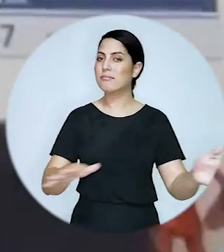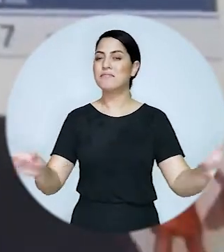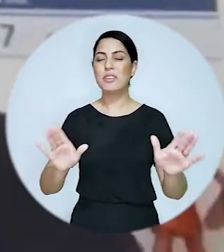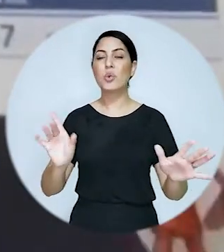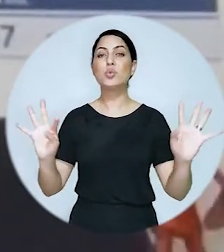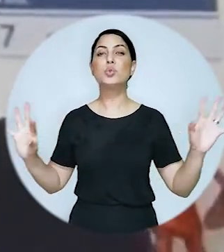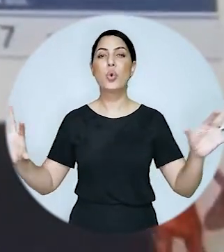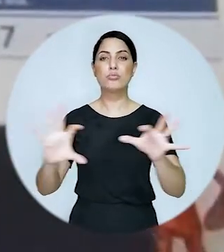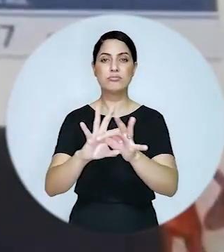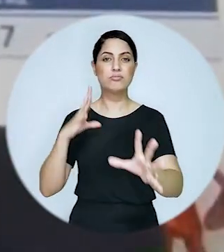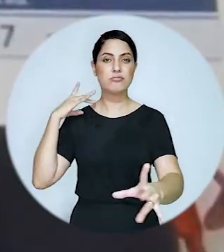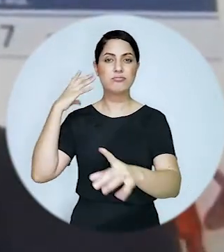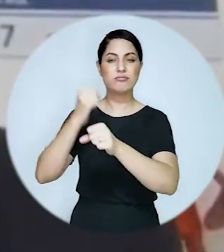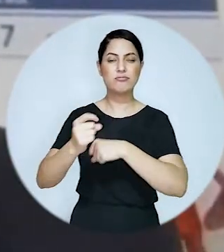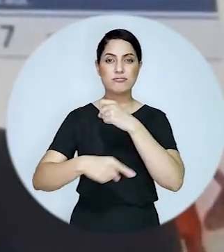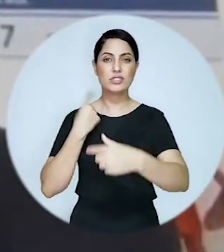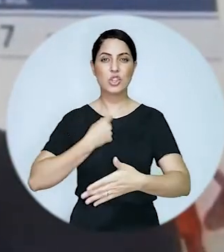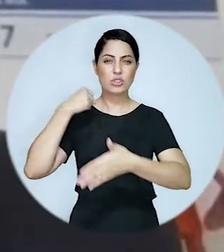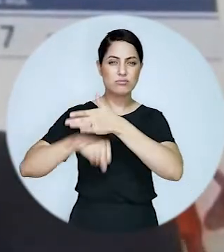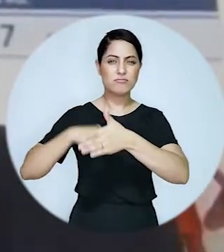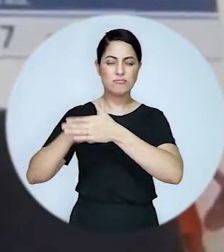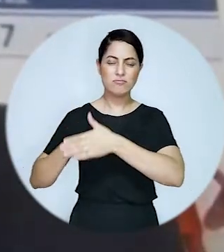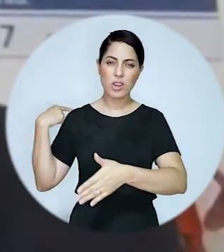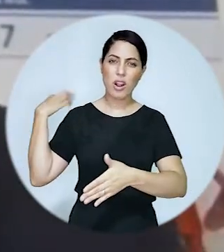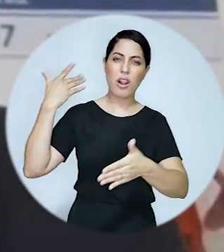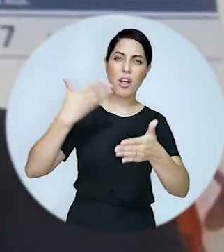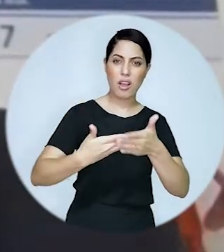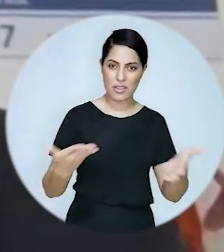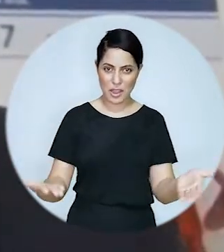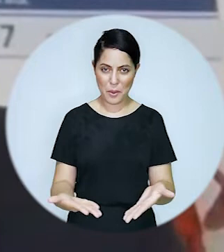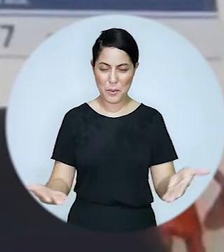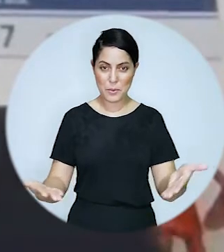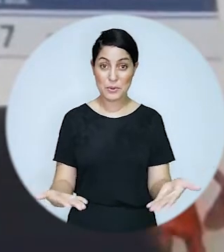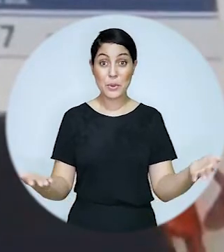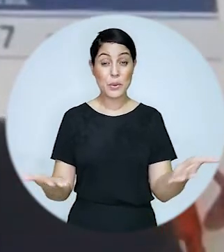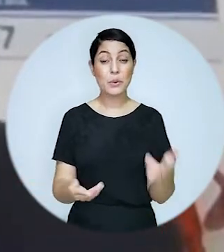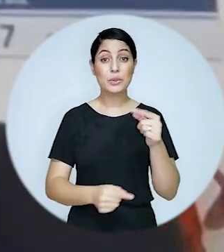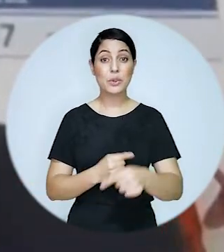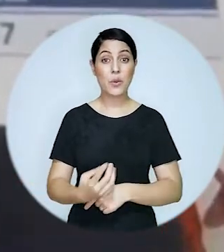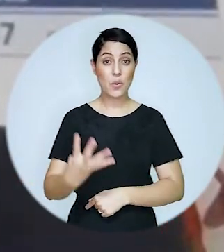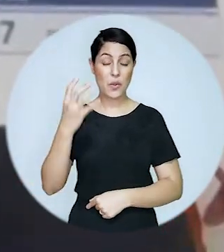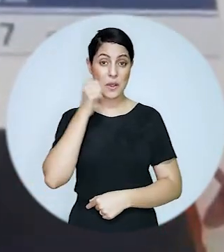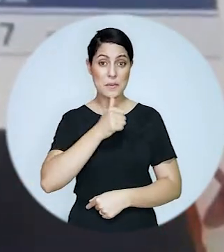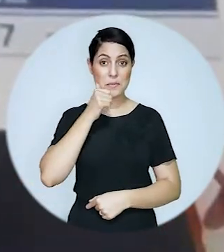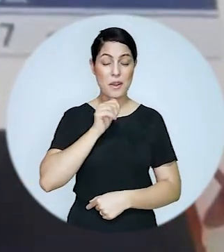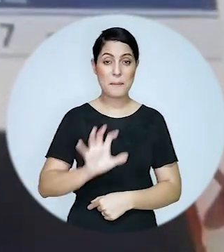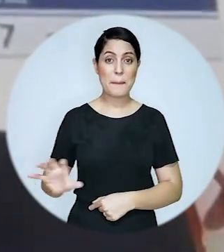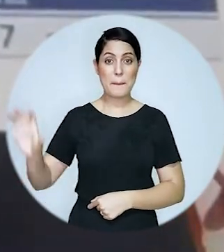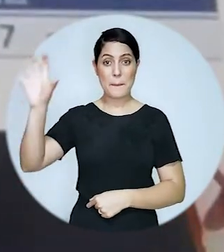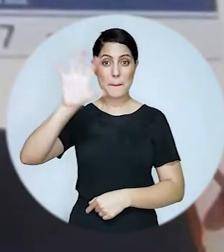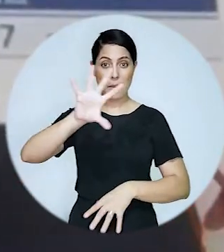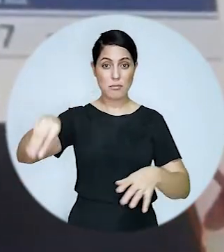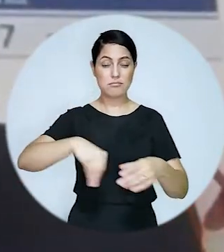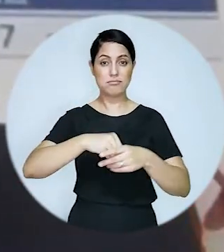do que o outro, no somatório, para que pudéssemos ter chegado o que nós chegamos hoje. Por enquanto, quatro mulheres presidindo a nossa